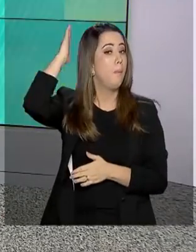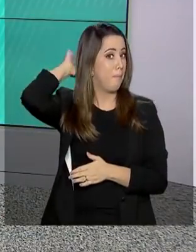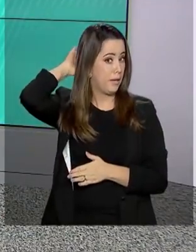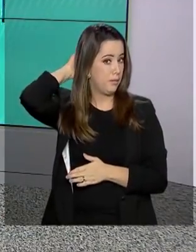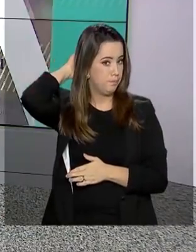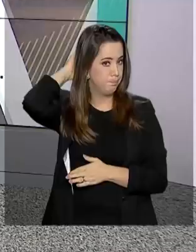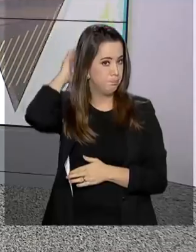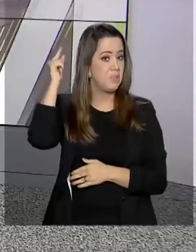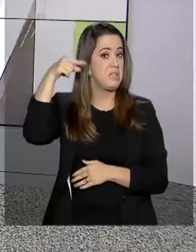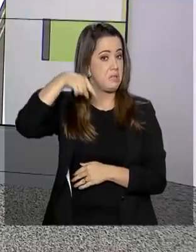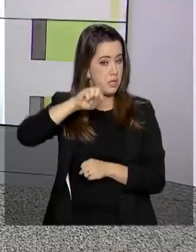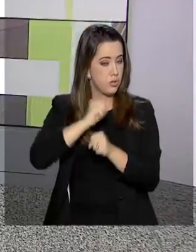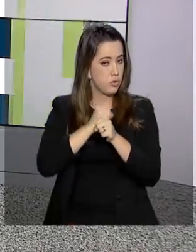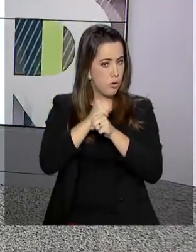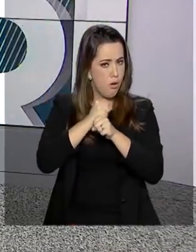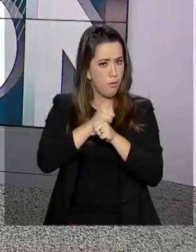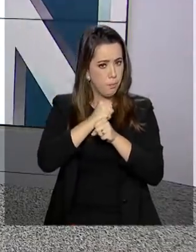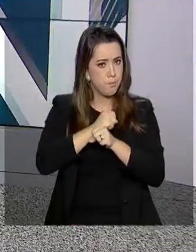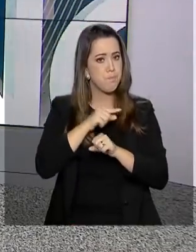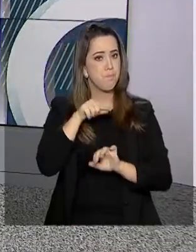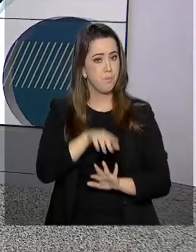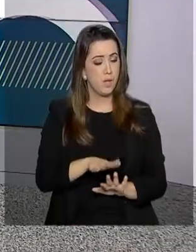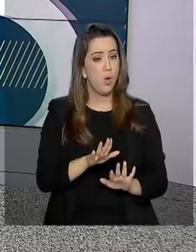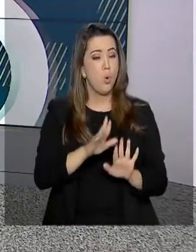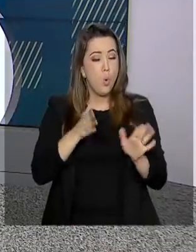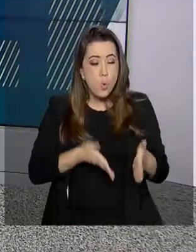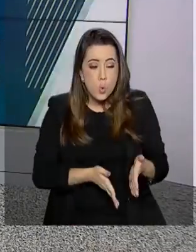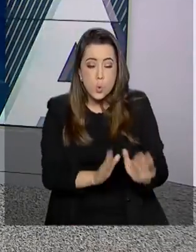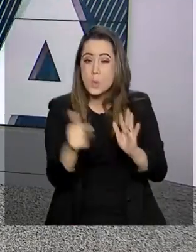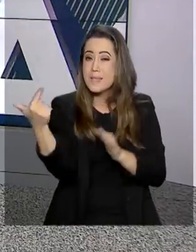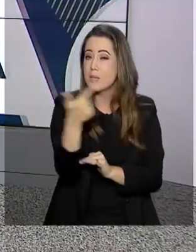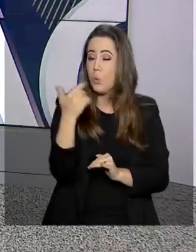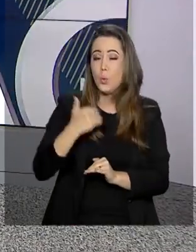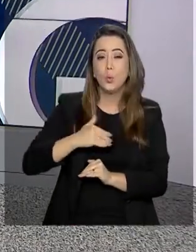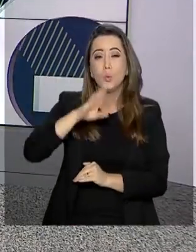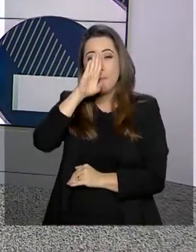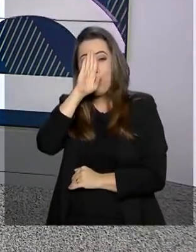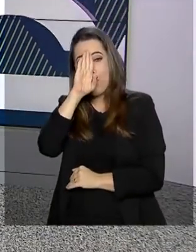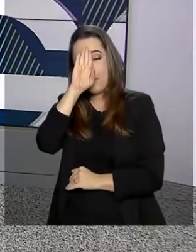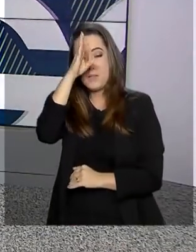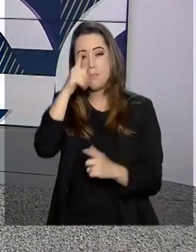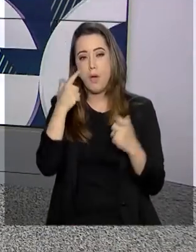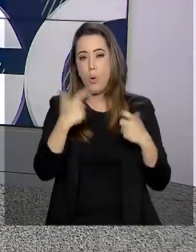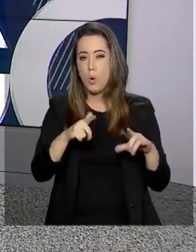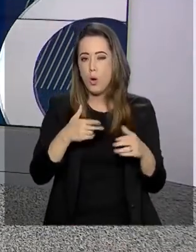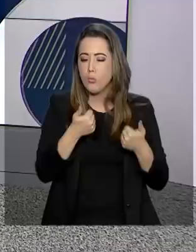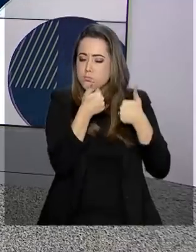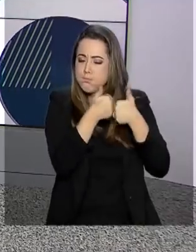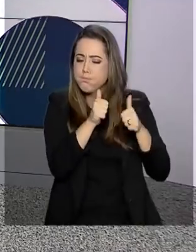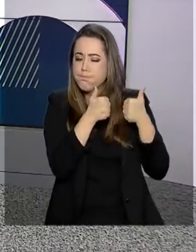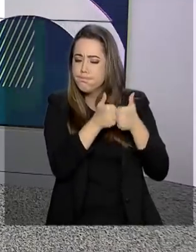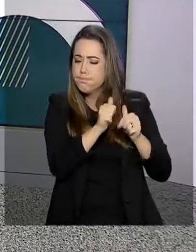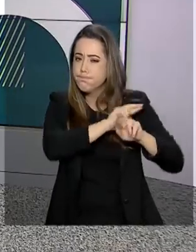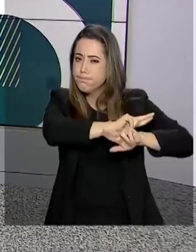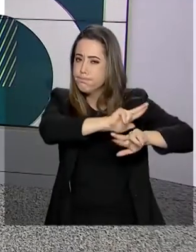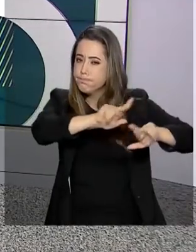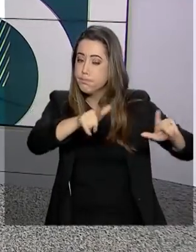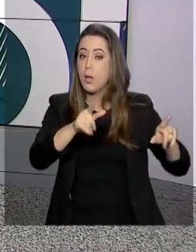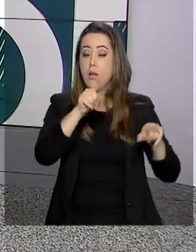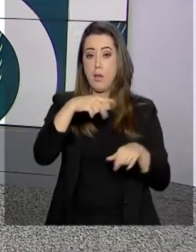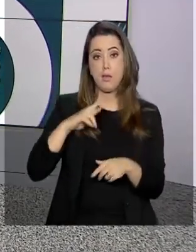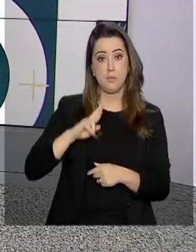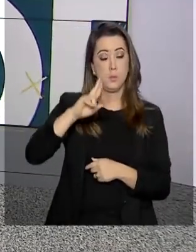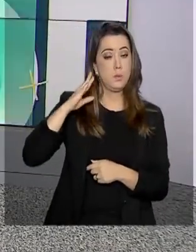ainda em 2019. A rodovia é o segundo principal corredor logístico do país. As obras estão sob a responsabilidade do Exército